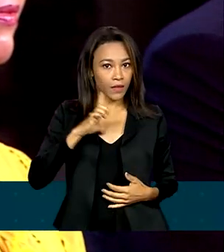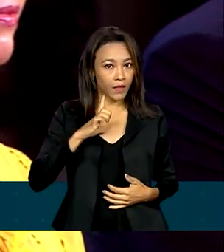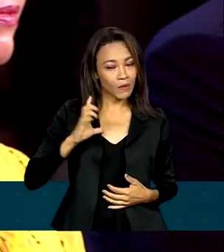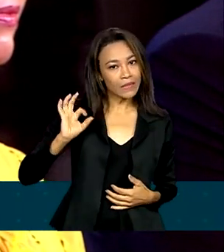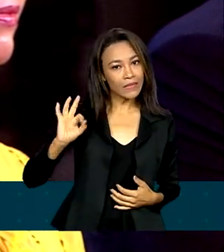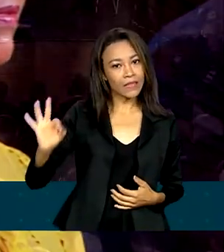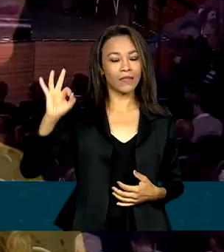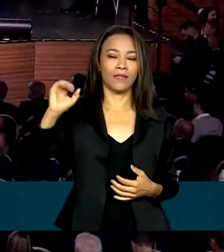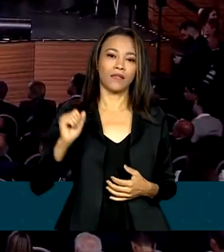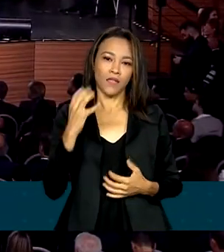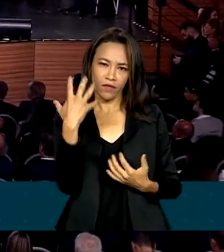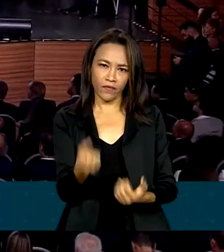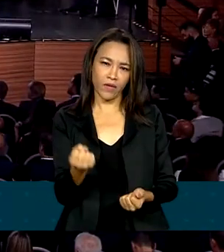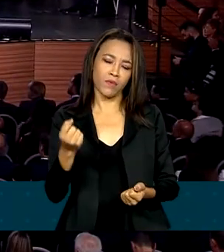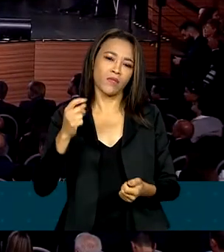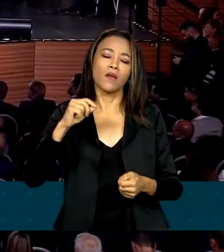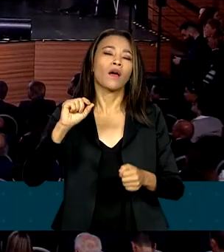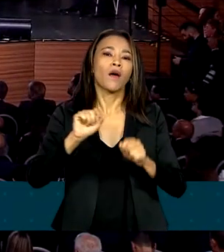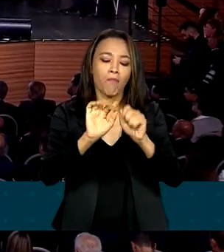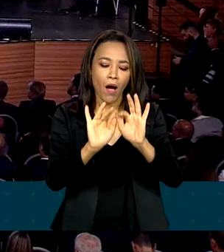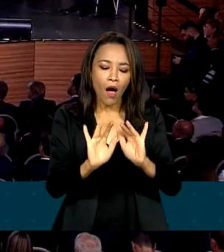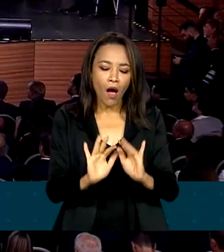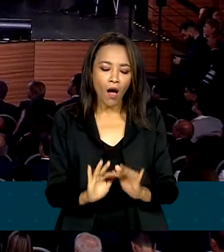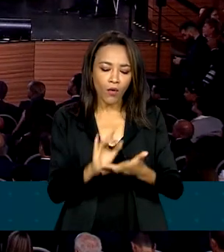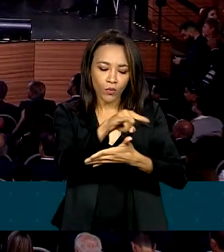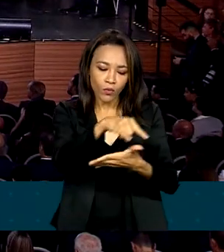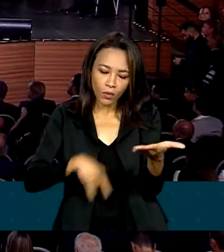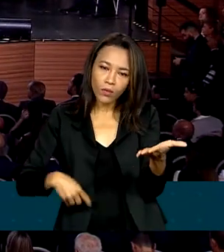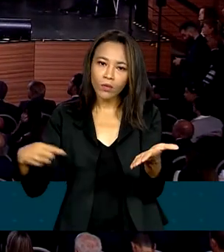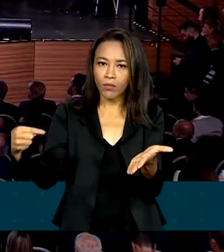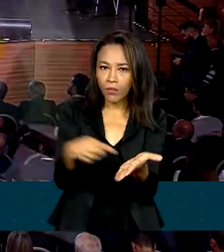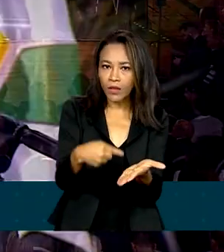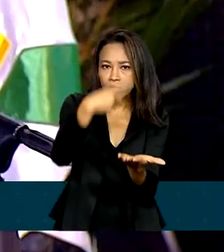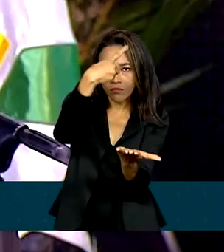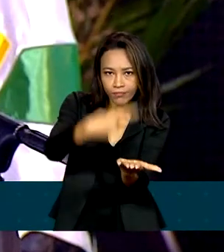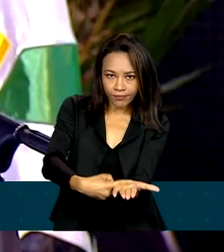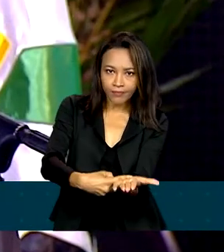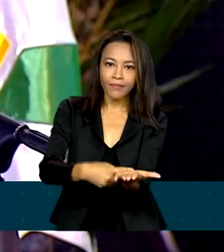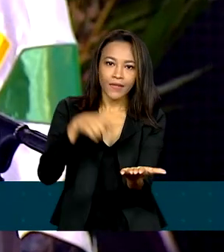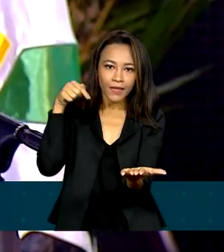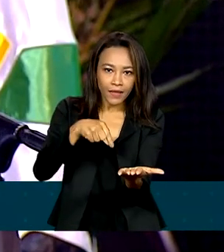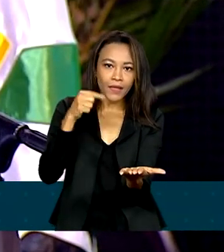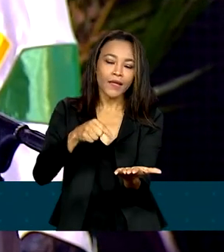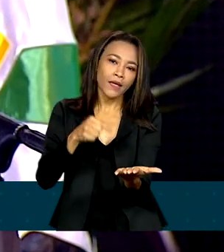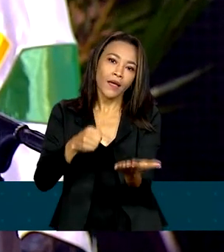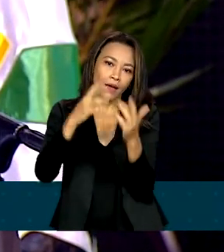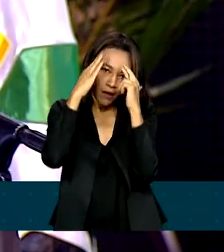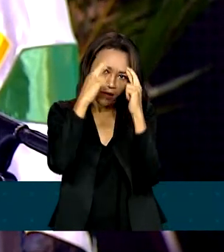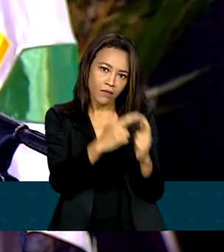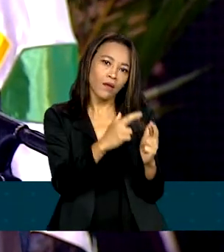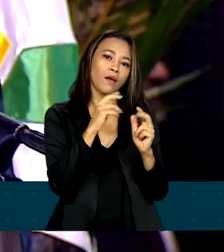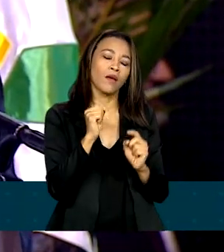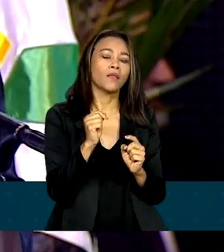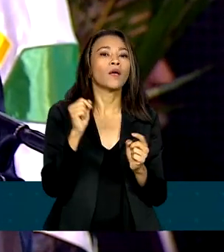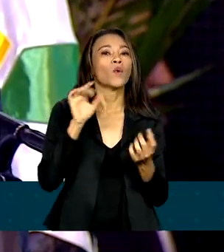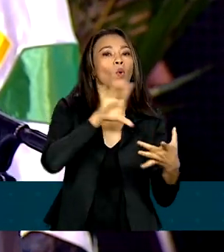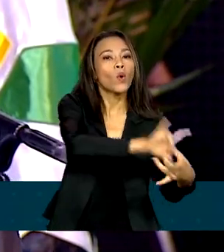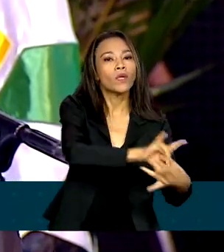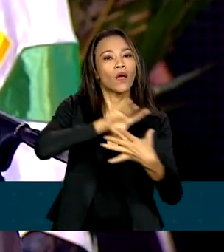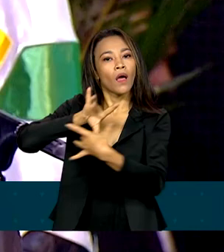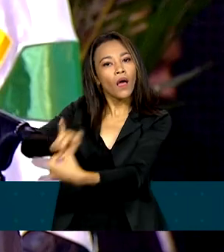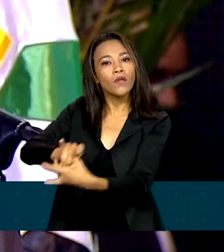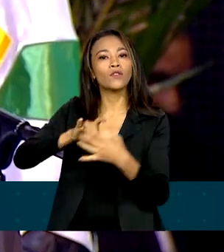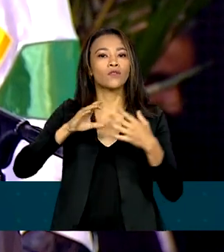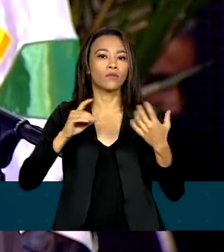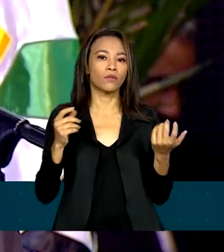fazer um tratado que leve muito em conta a realidade dos dois países e que leve muito em conta o